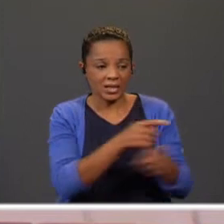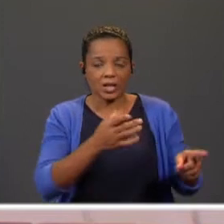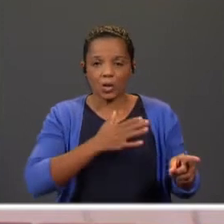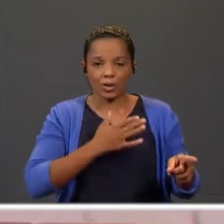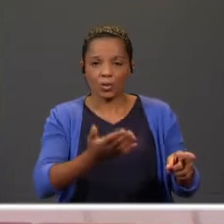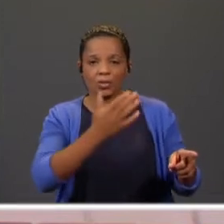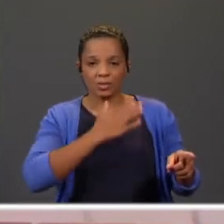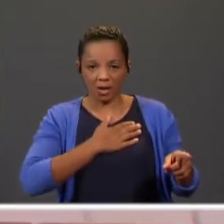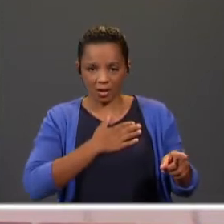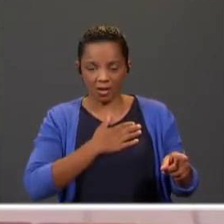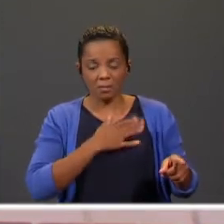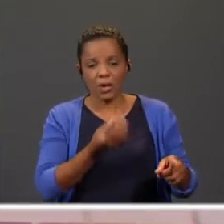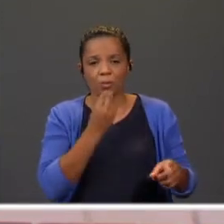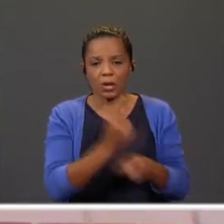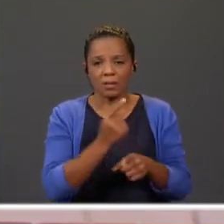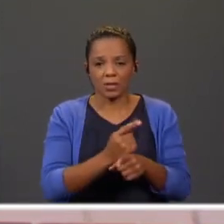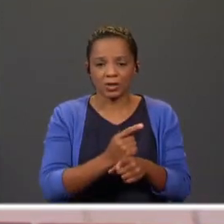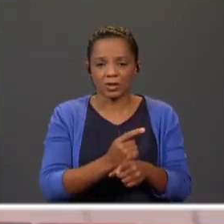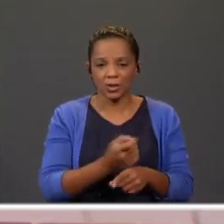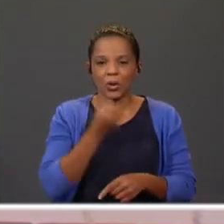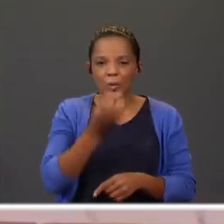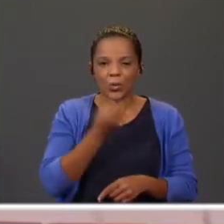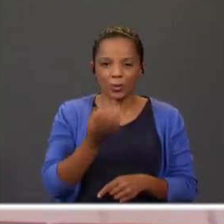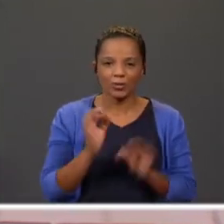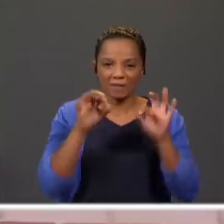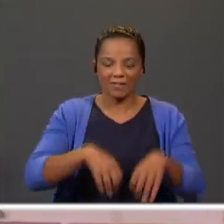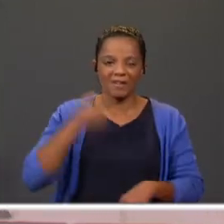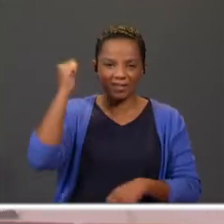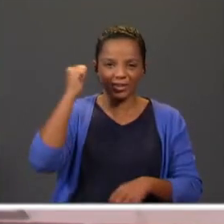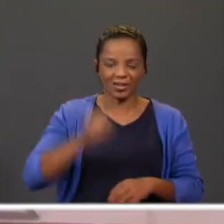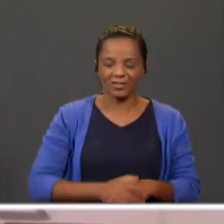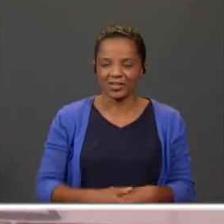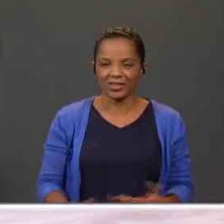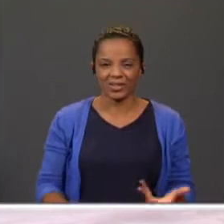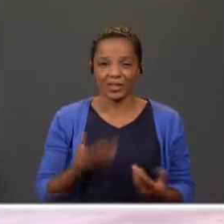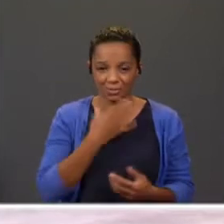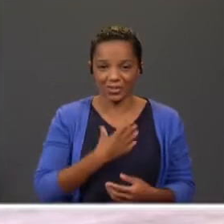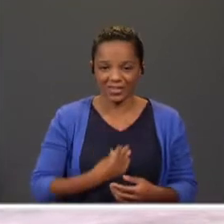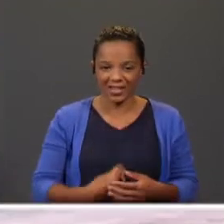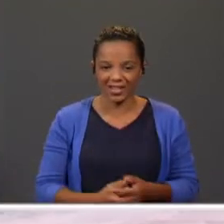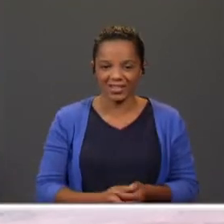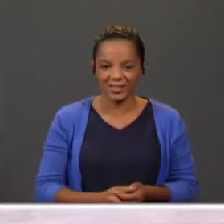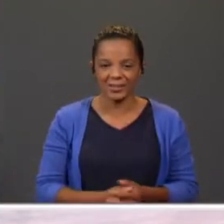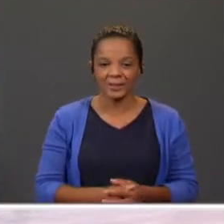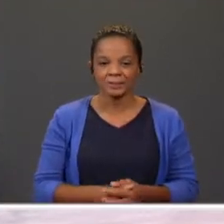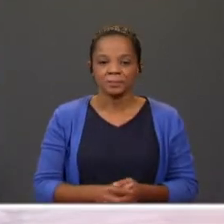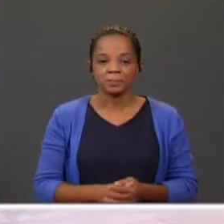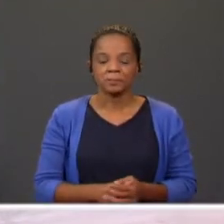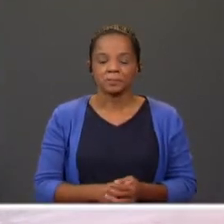E vitória, vitória, acabou-se o nosso conto. E então, gostaste? Vou só pousar aqui.